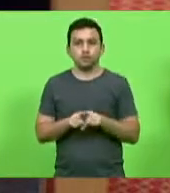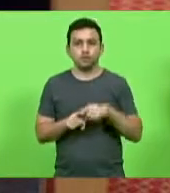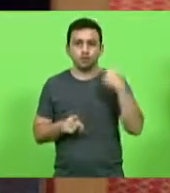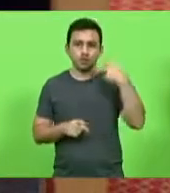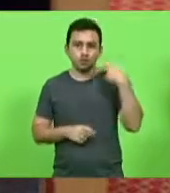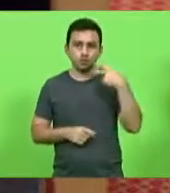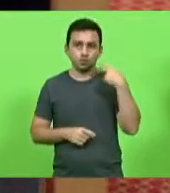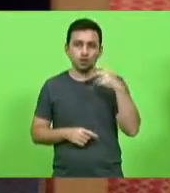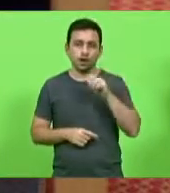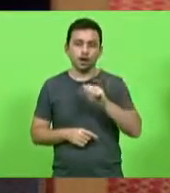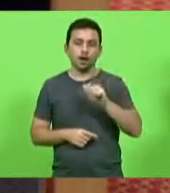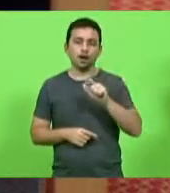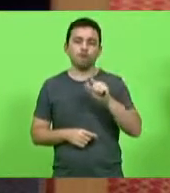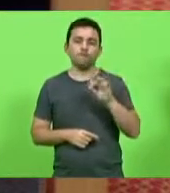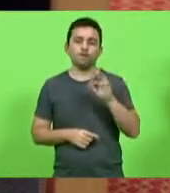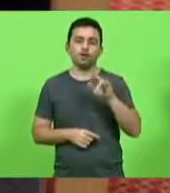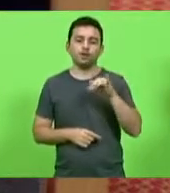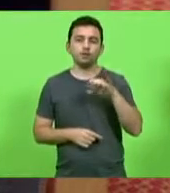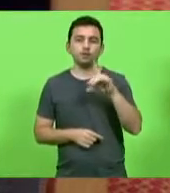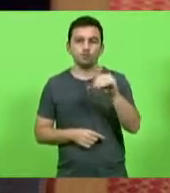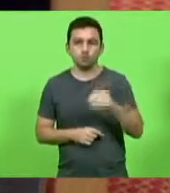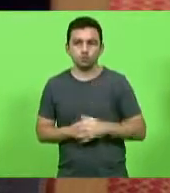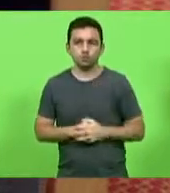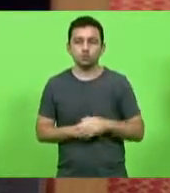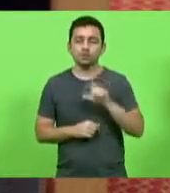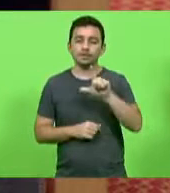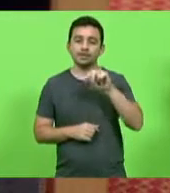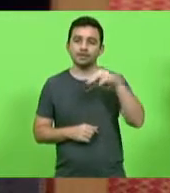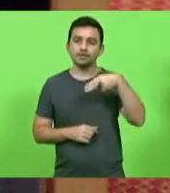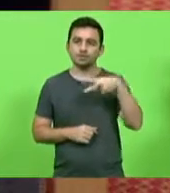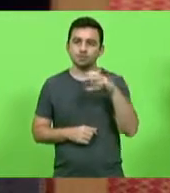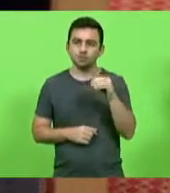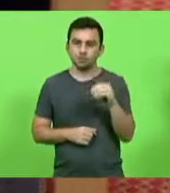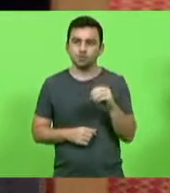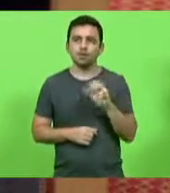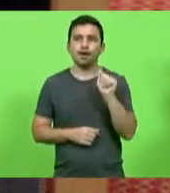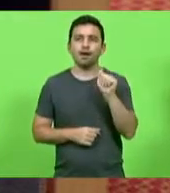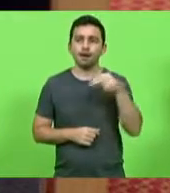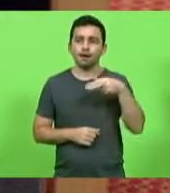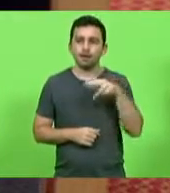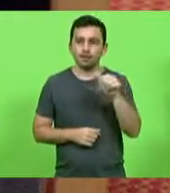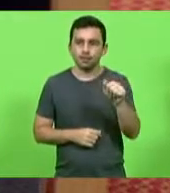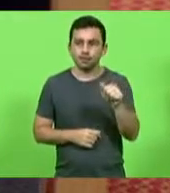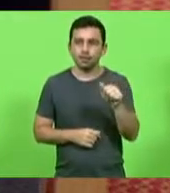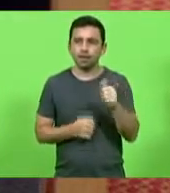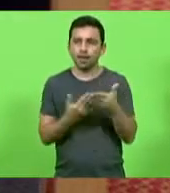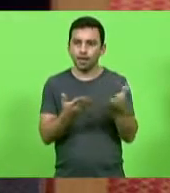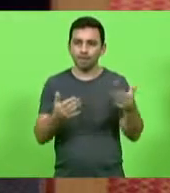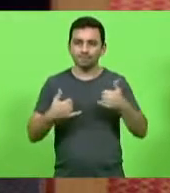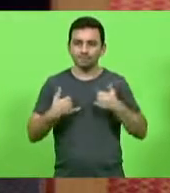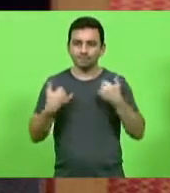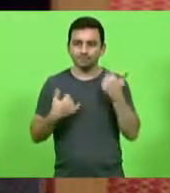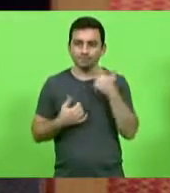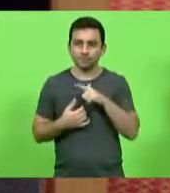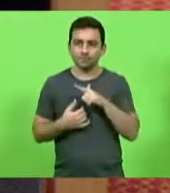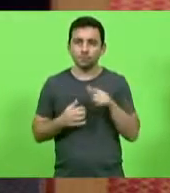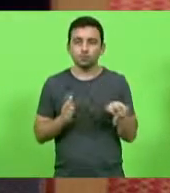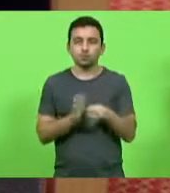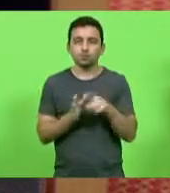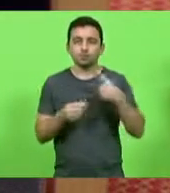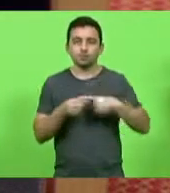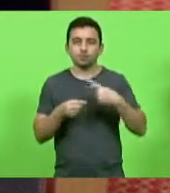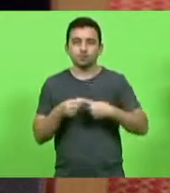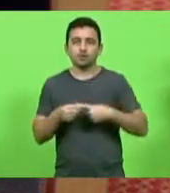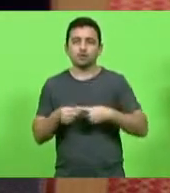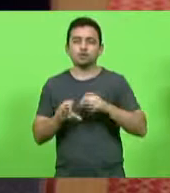Gransobrinho, o arquiteto Lino Fonseca Gil, e a Ana Cristina Gran, que está de aniversário, do município